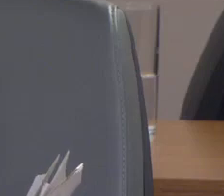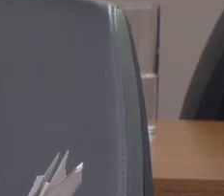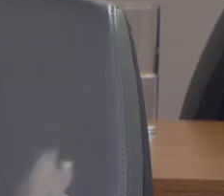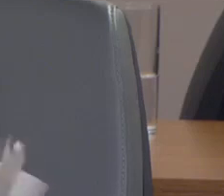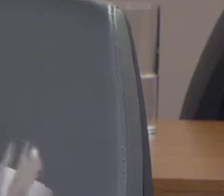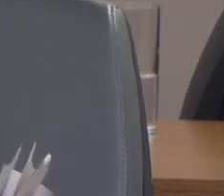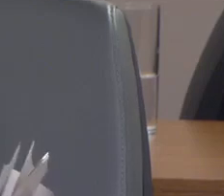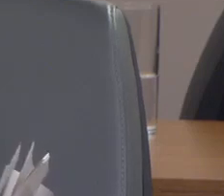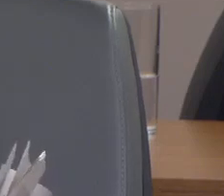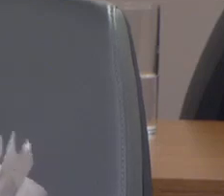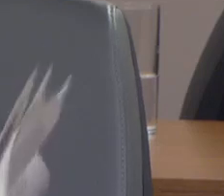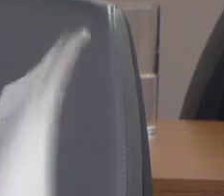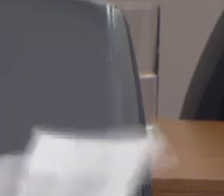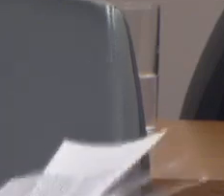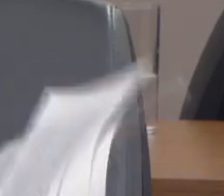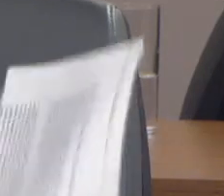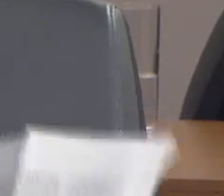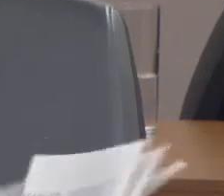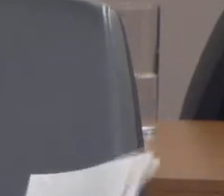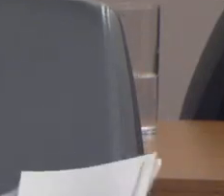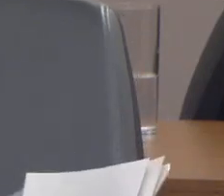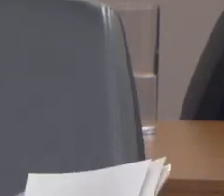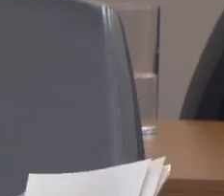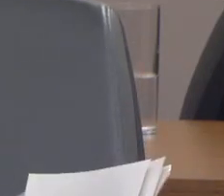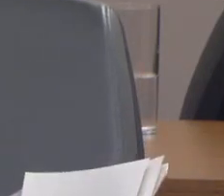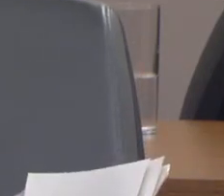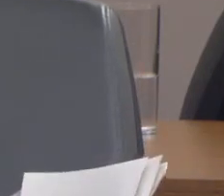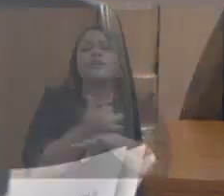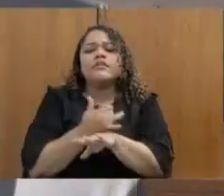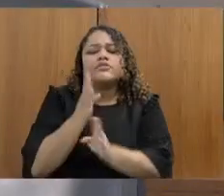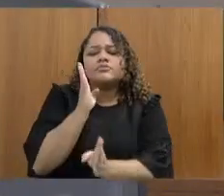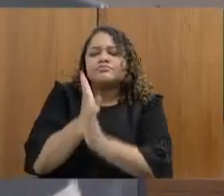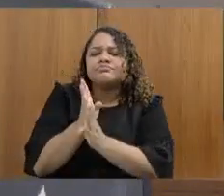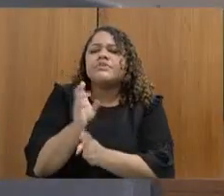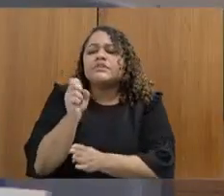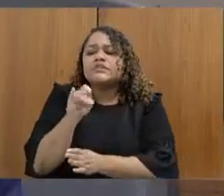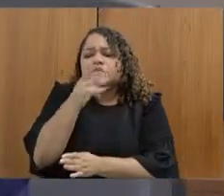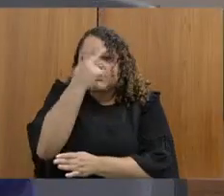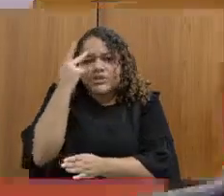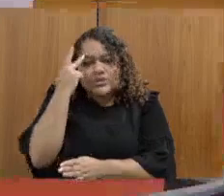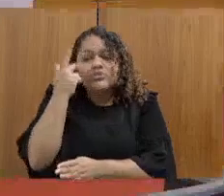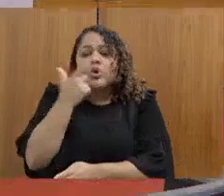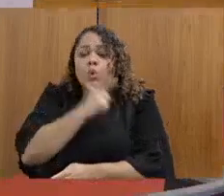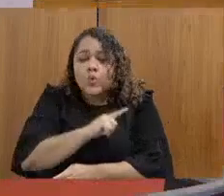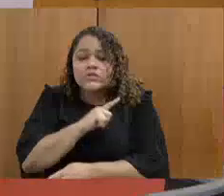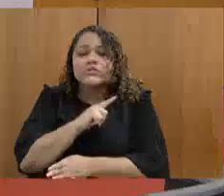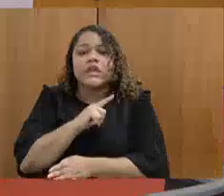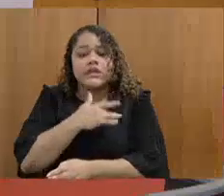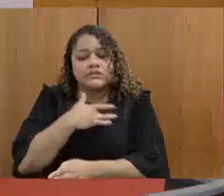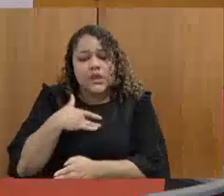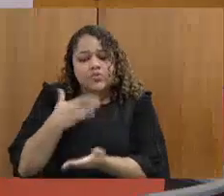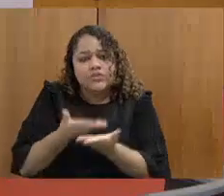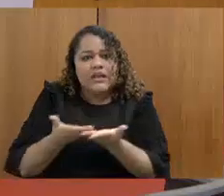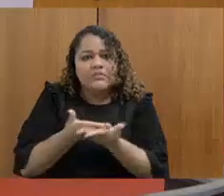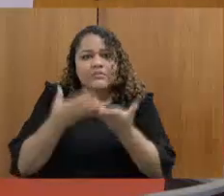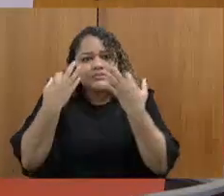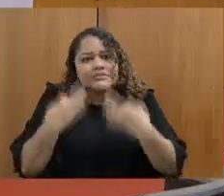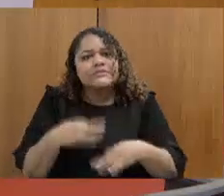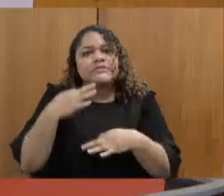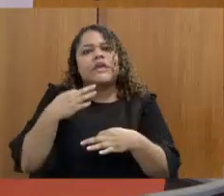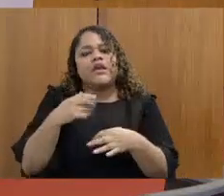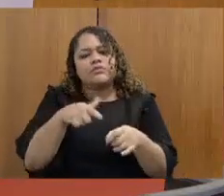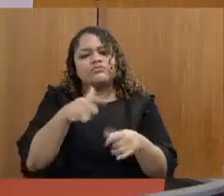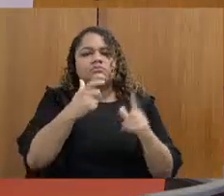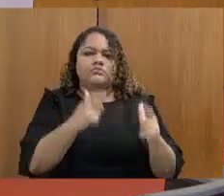medida para ver se, de fato, as pessoas estão tendo tratamento de saúde nesses espaços. Muito obrigada. Secretaria, só dei a palavra.